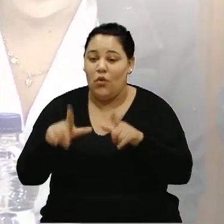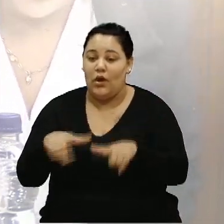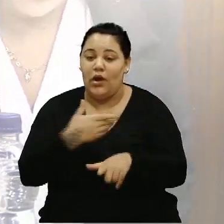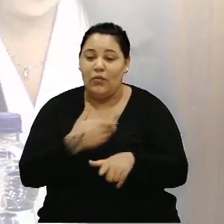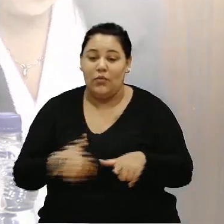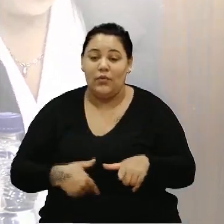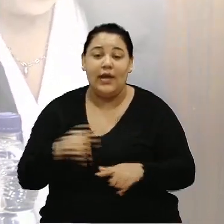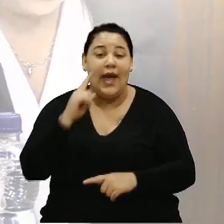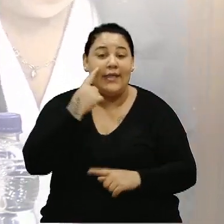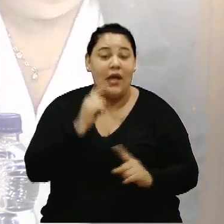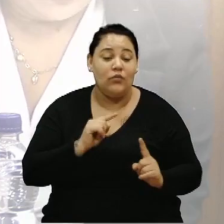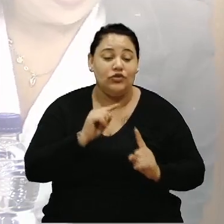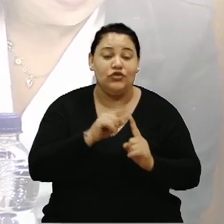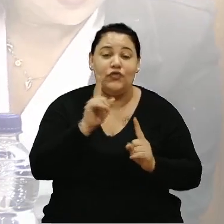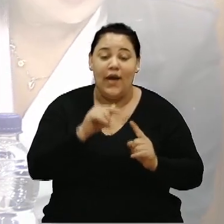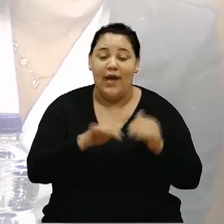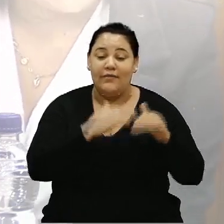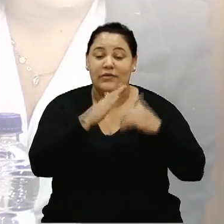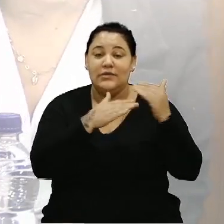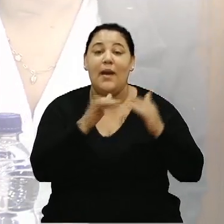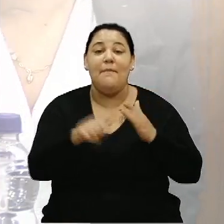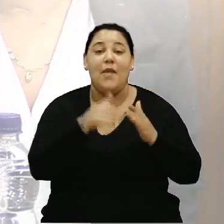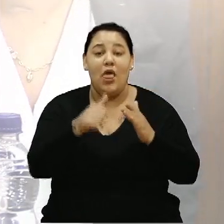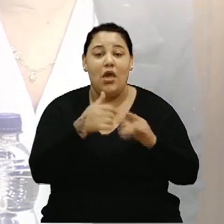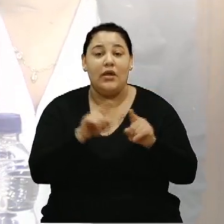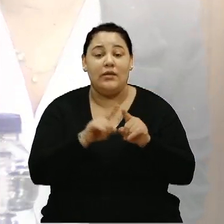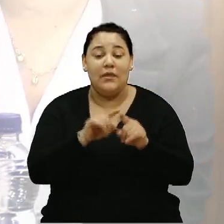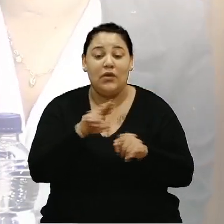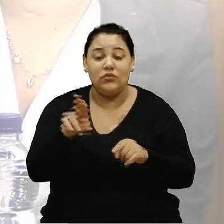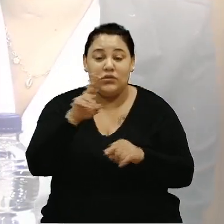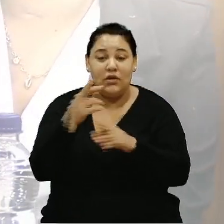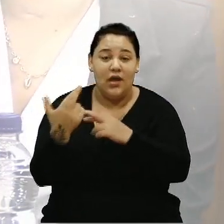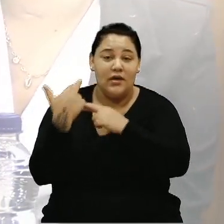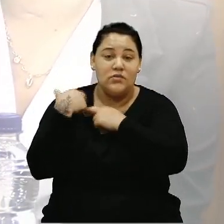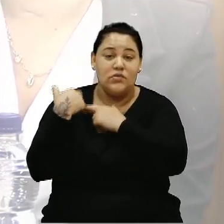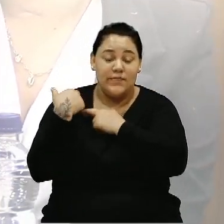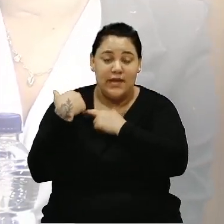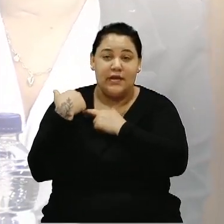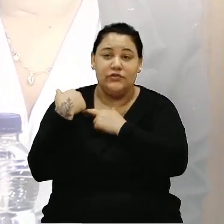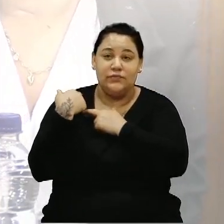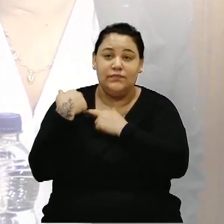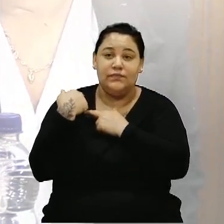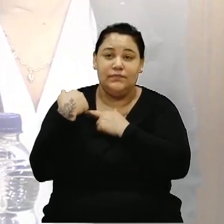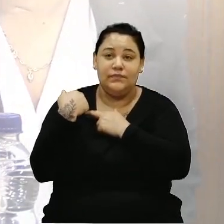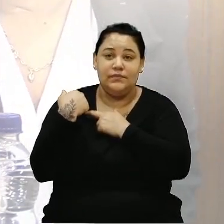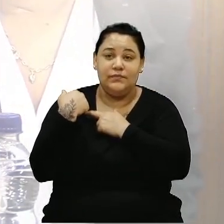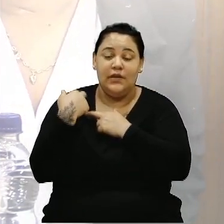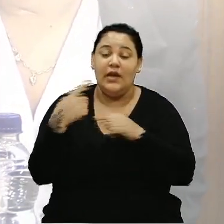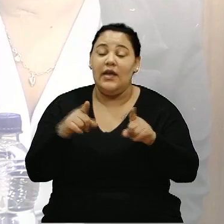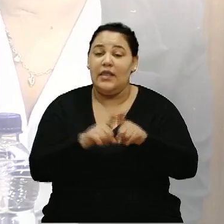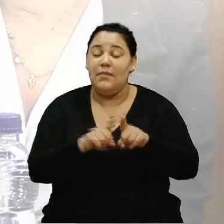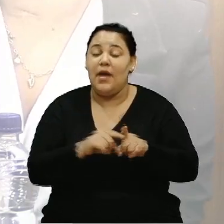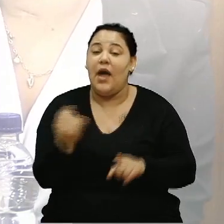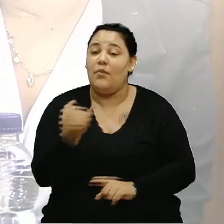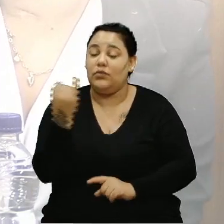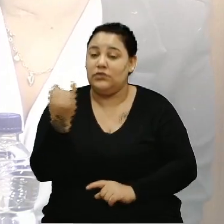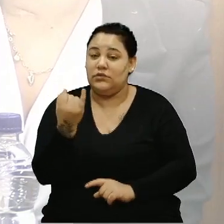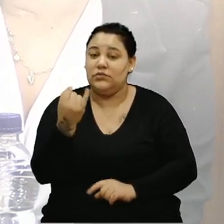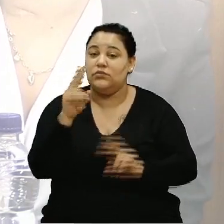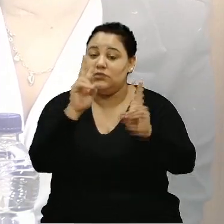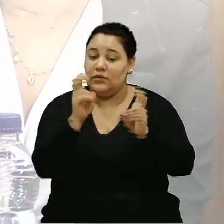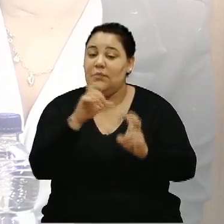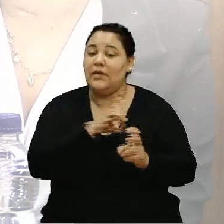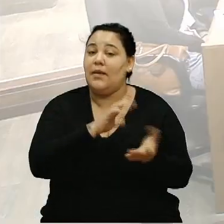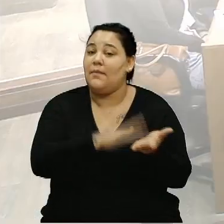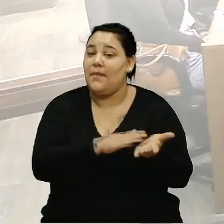avançar. A ideia é melhorar. Com responsabilidade e com a importância que esse tema exige de